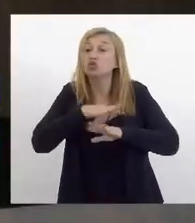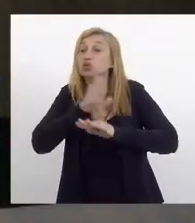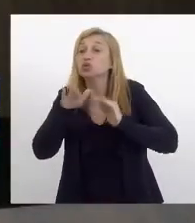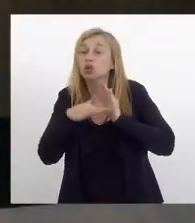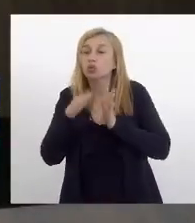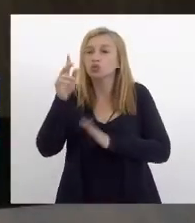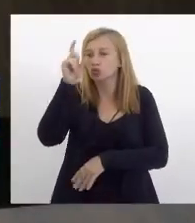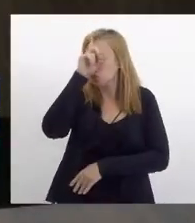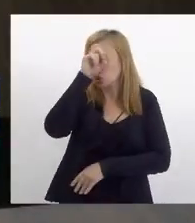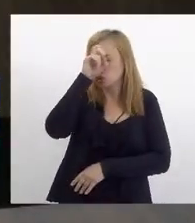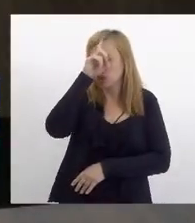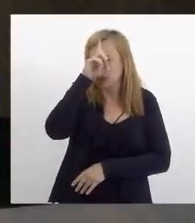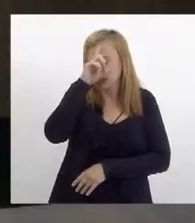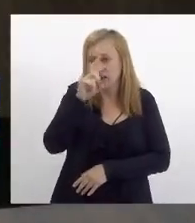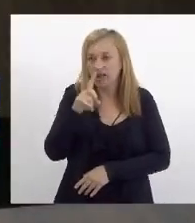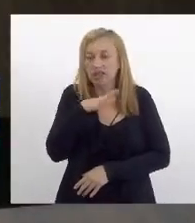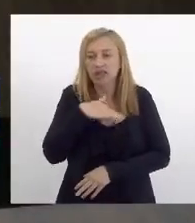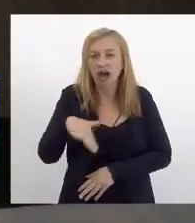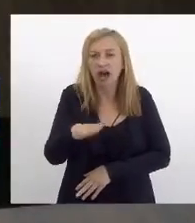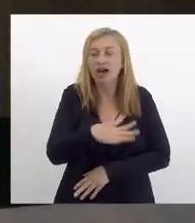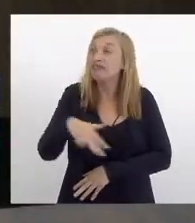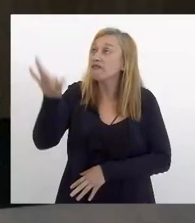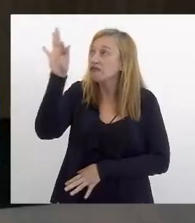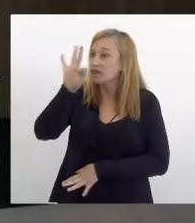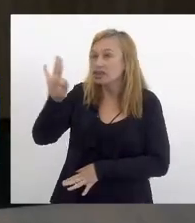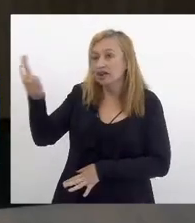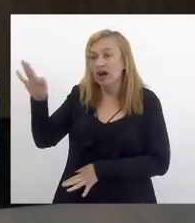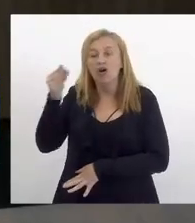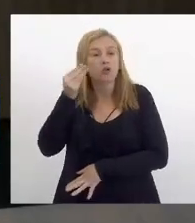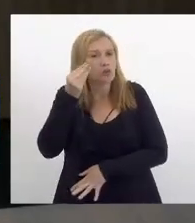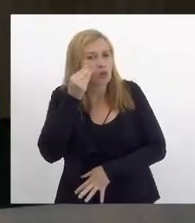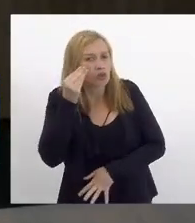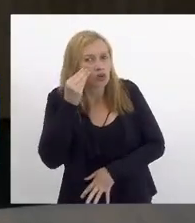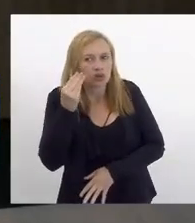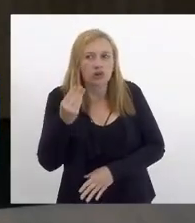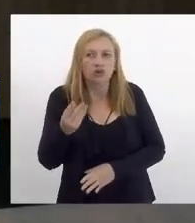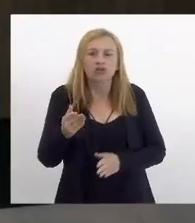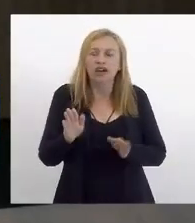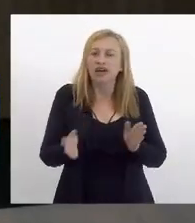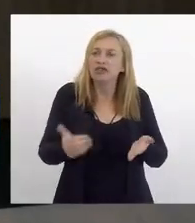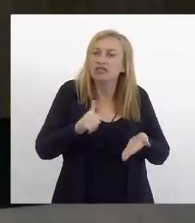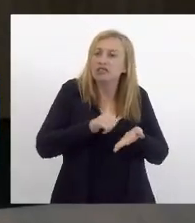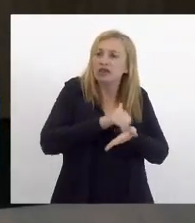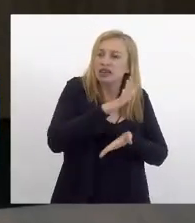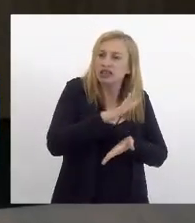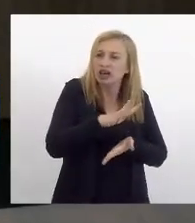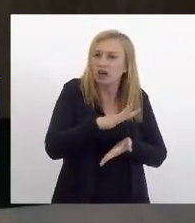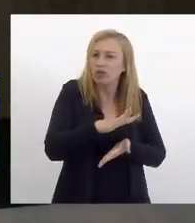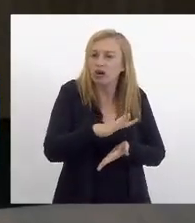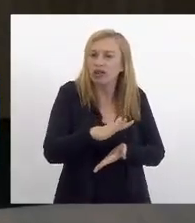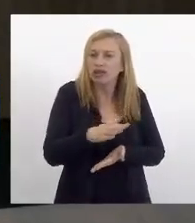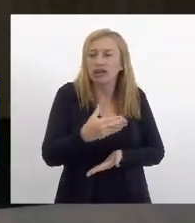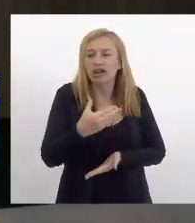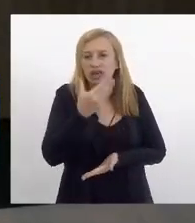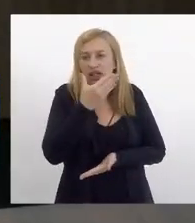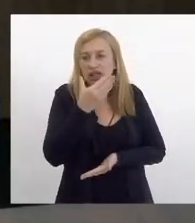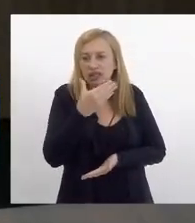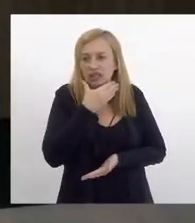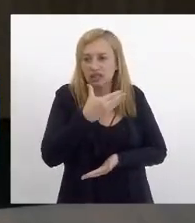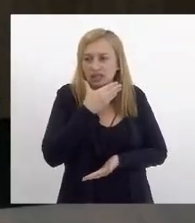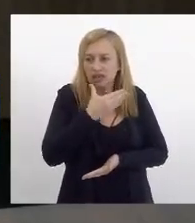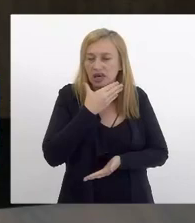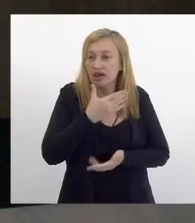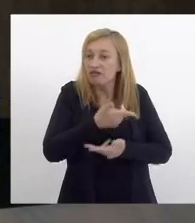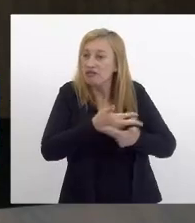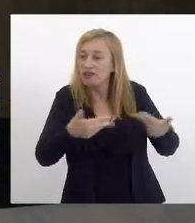da rede federal Mônica vão botar na rua até dezembro milhares de